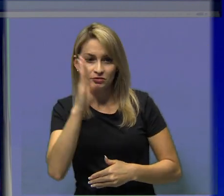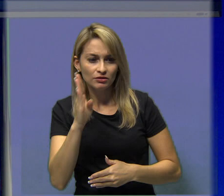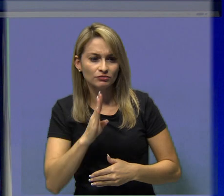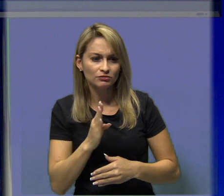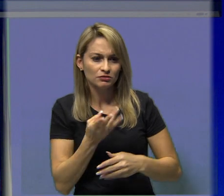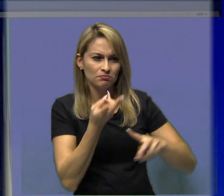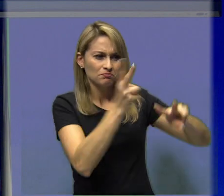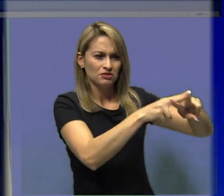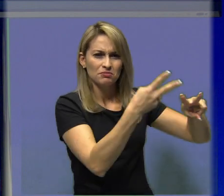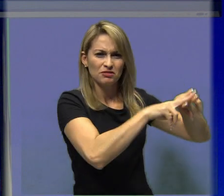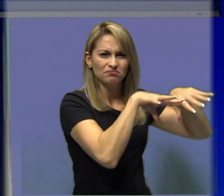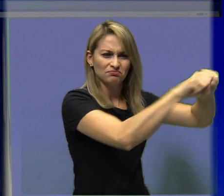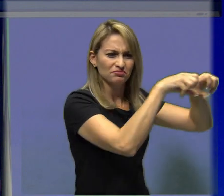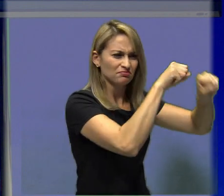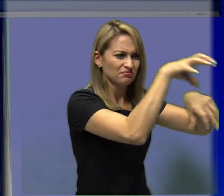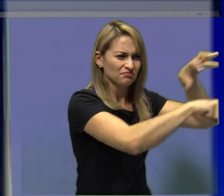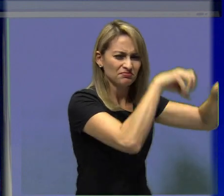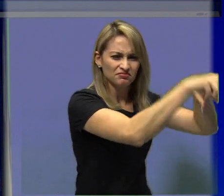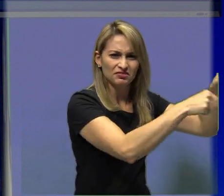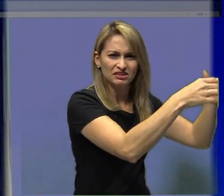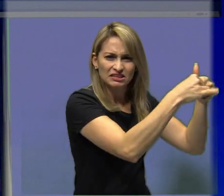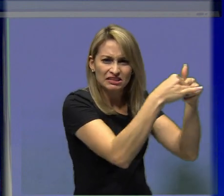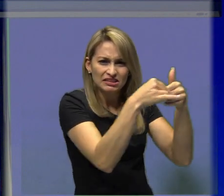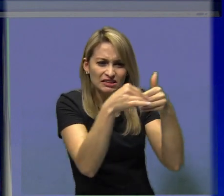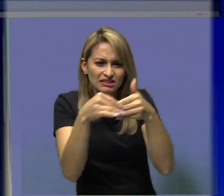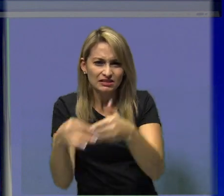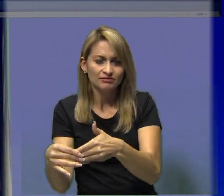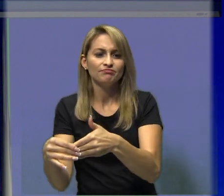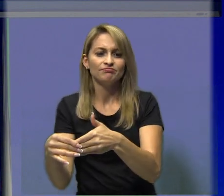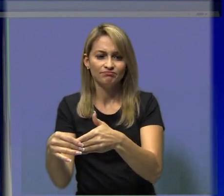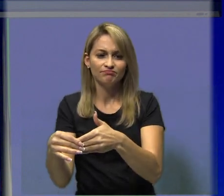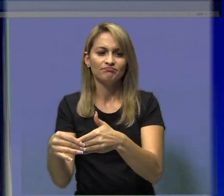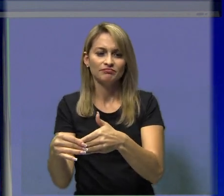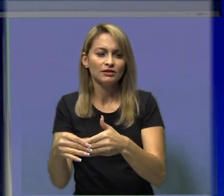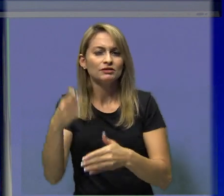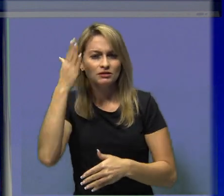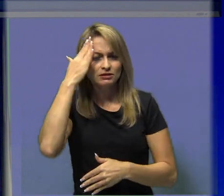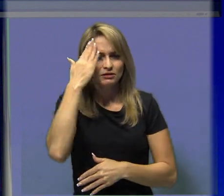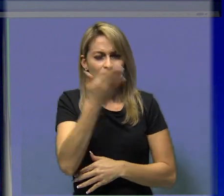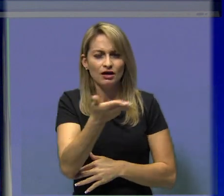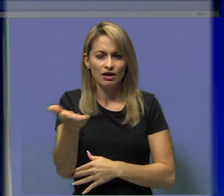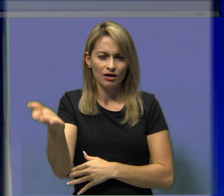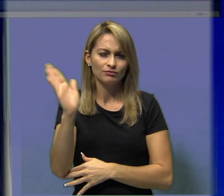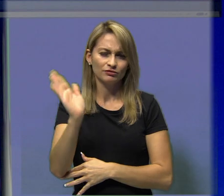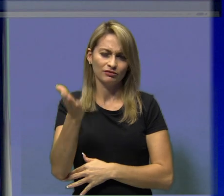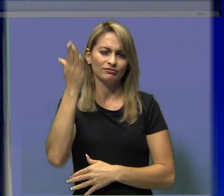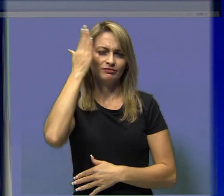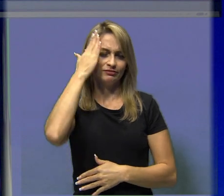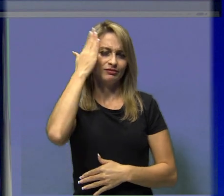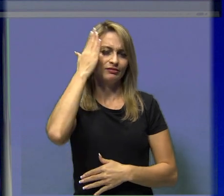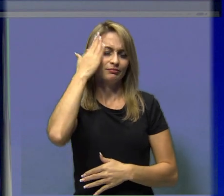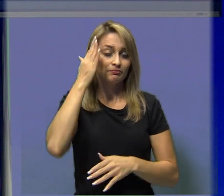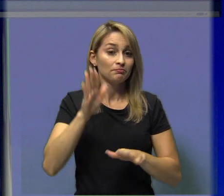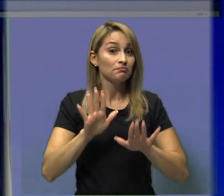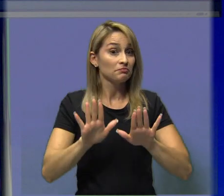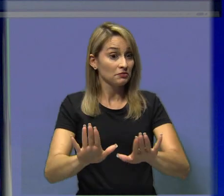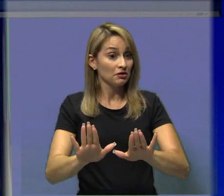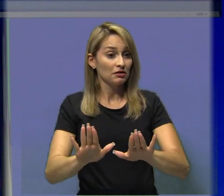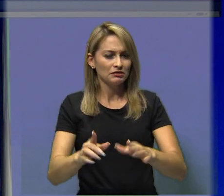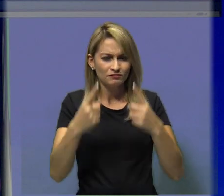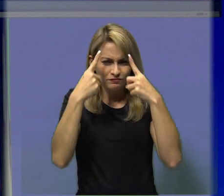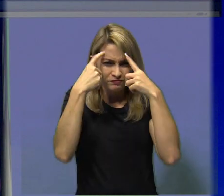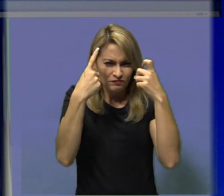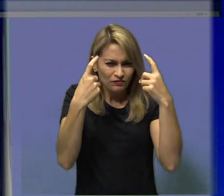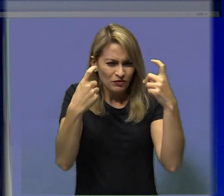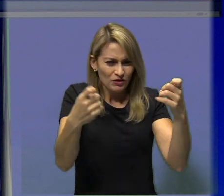Aliás, uma forma de se trazer muito violenta. E a partir desse momento que eles chegam ao Brasil, eles carregam em si